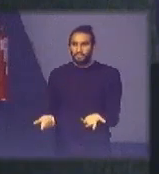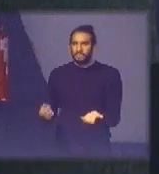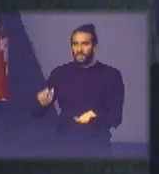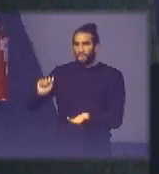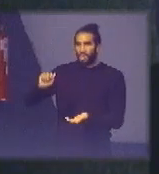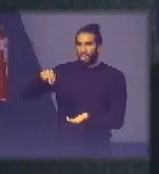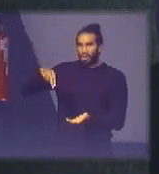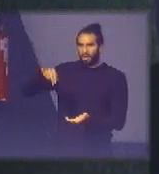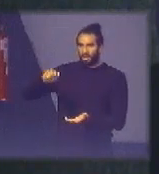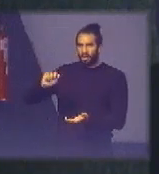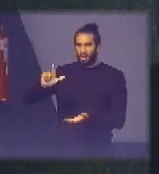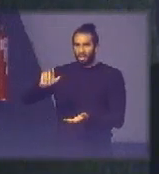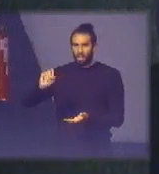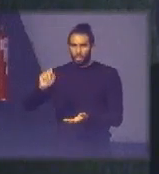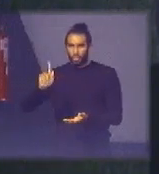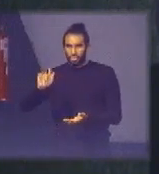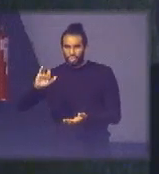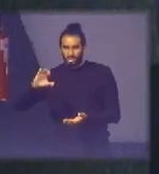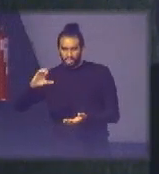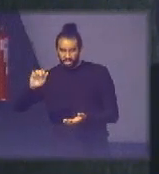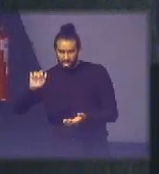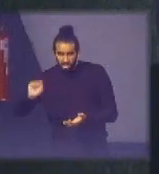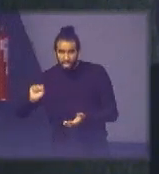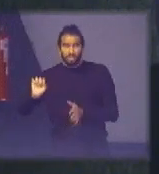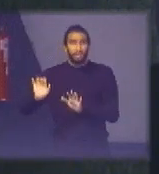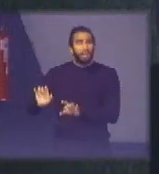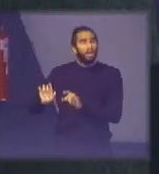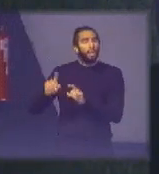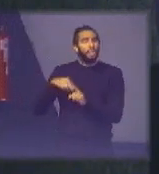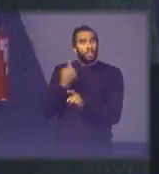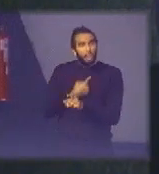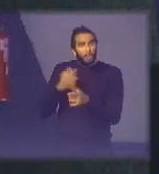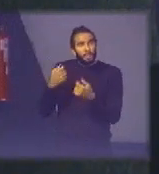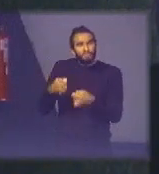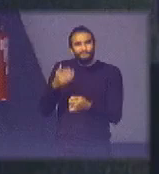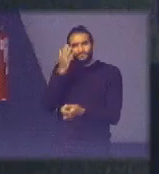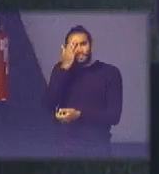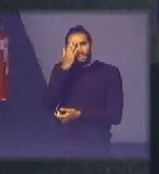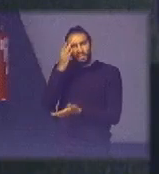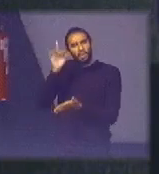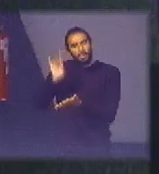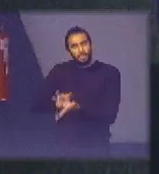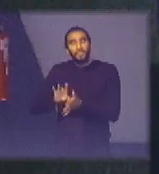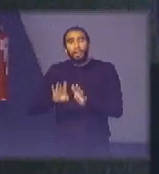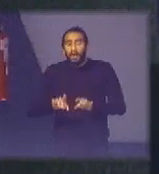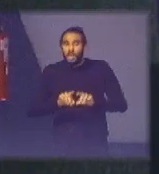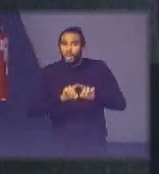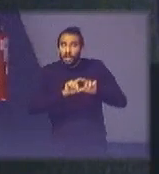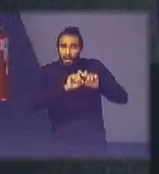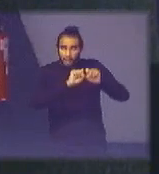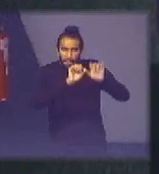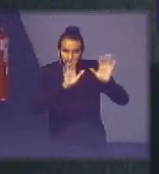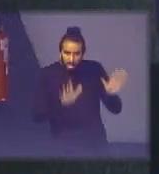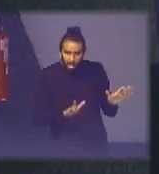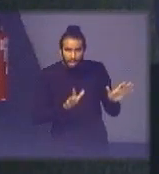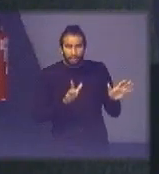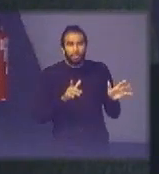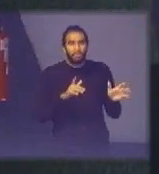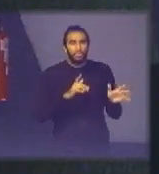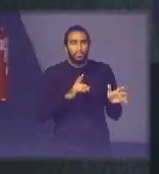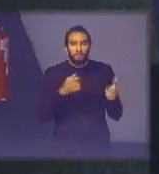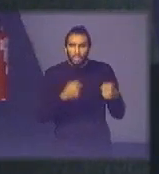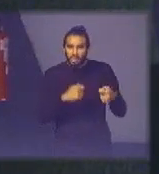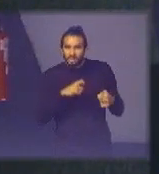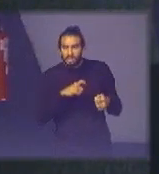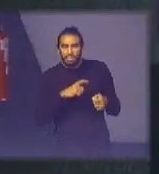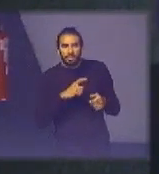que é a grande coisa que talvez a gente tenha que trazer como realidade mas é lógico que sempre tem que ter um órgão para cortar mato tem que ir à